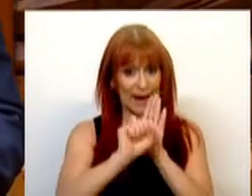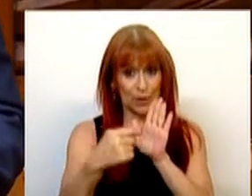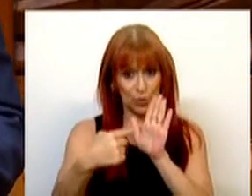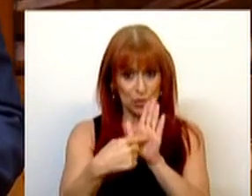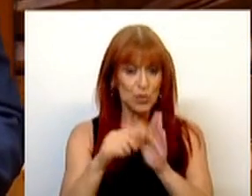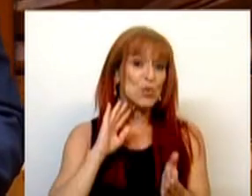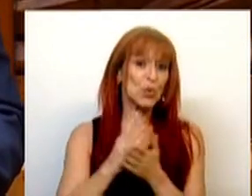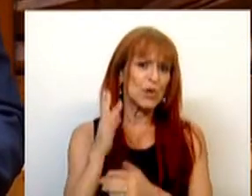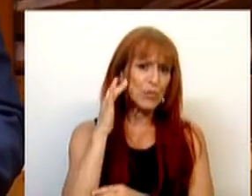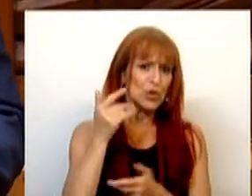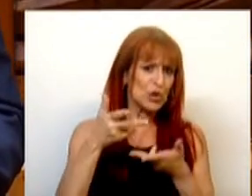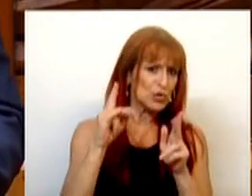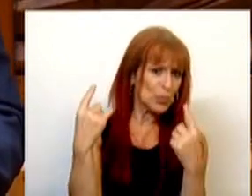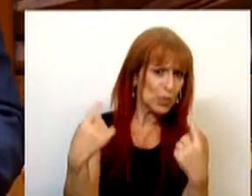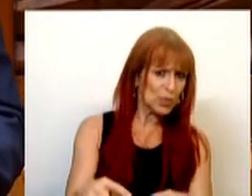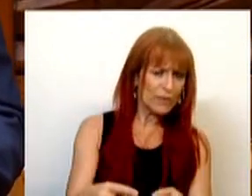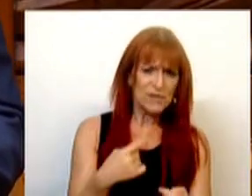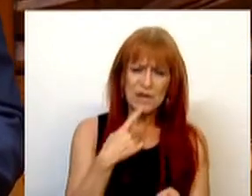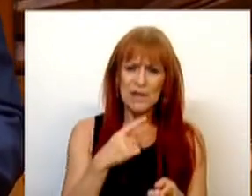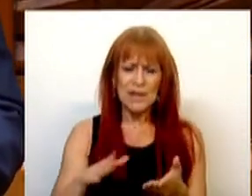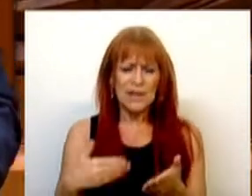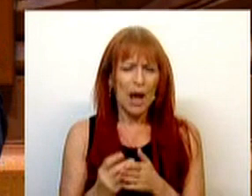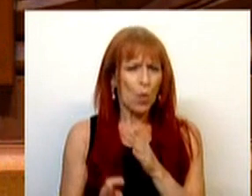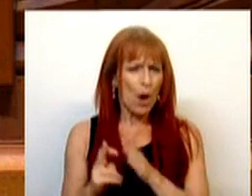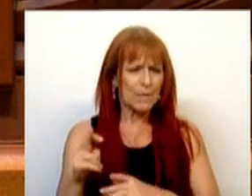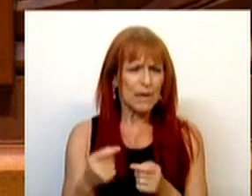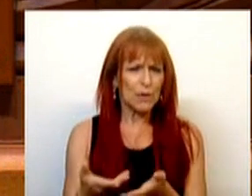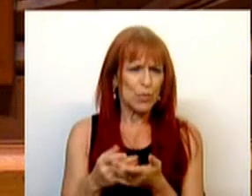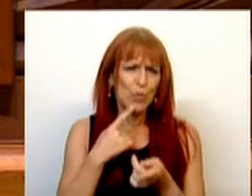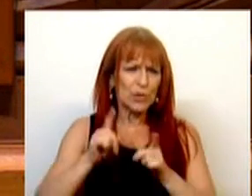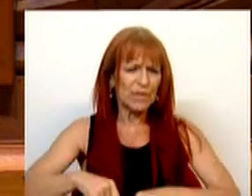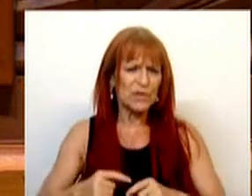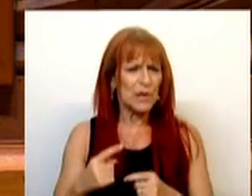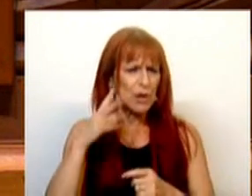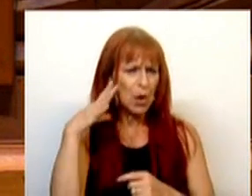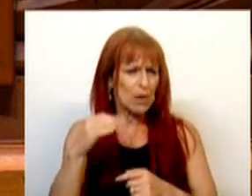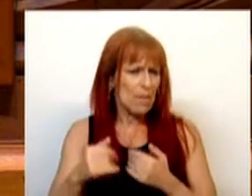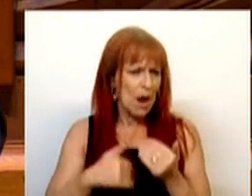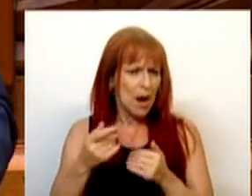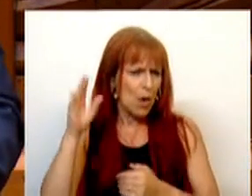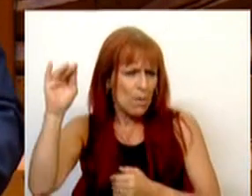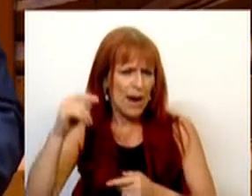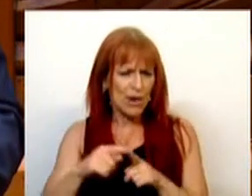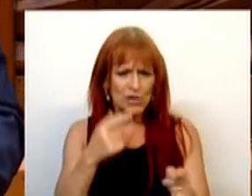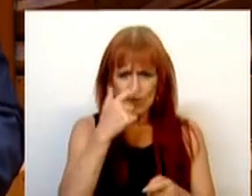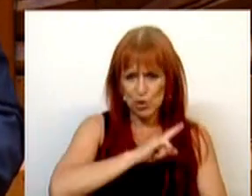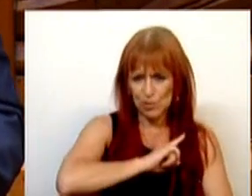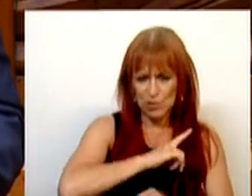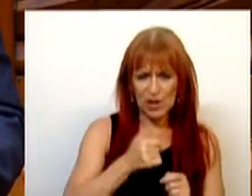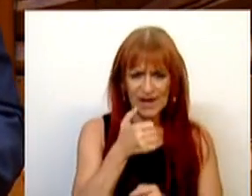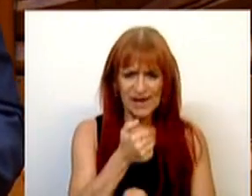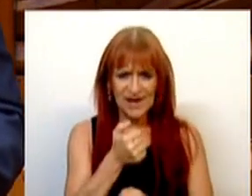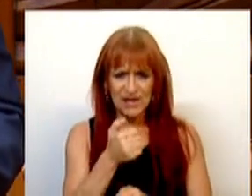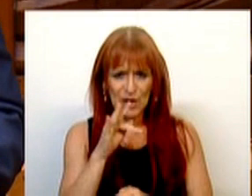os últimos números disponíveis apresentam um aumento de renegociações regulares entre a Banca e os particulares de